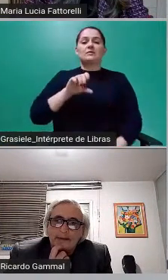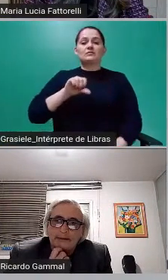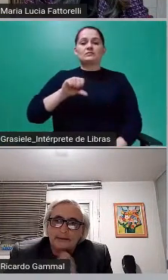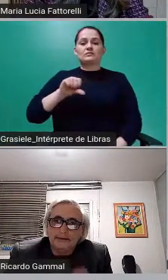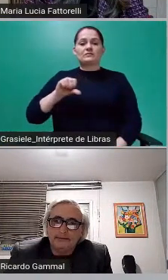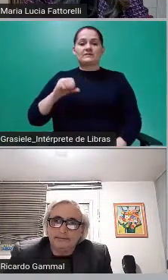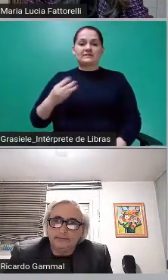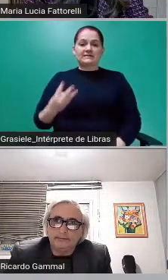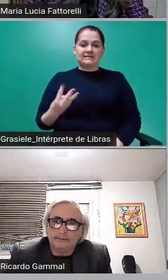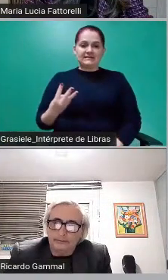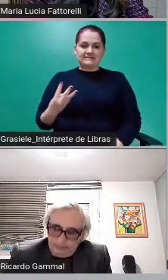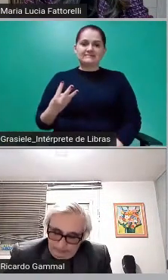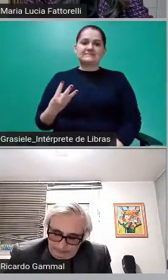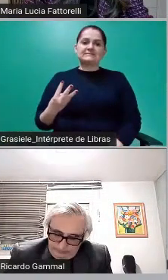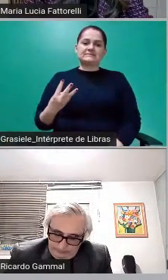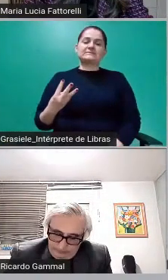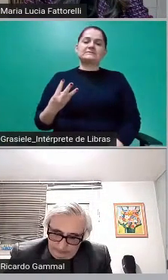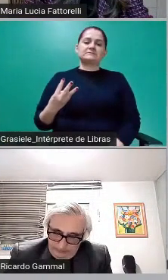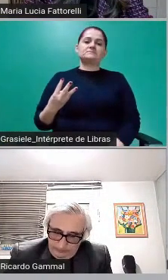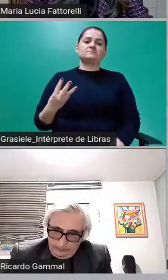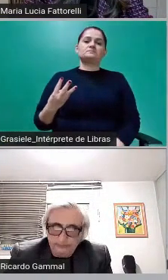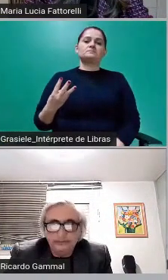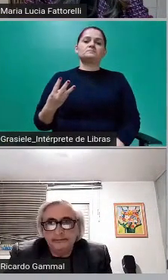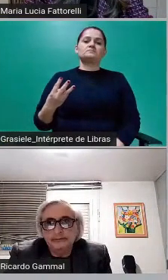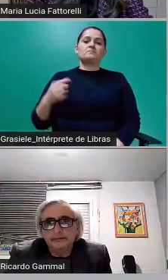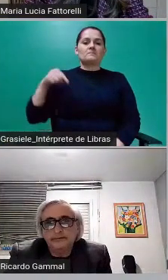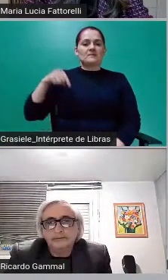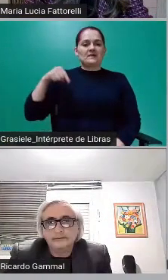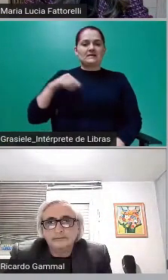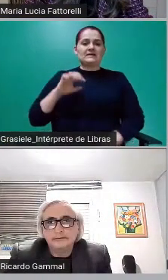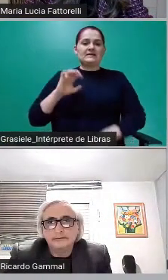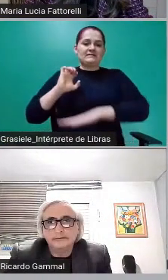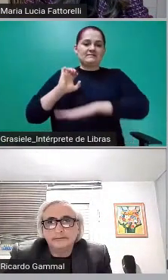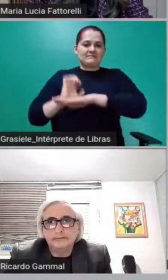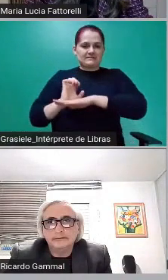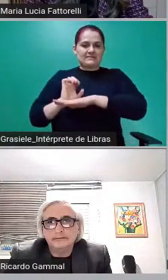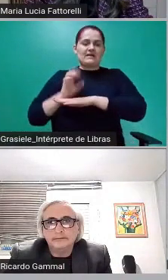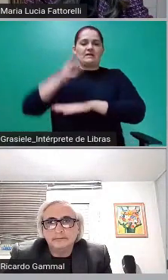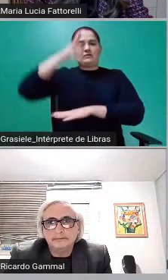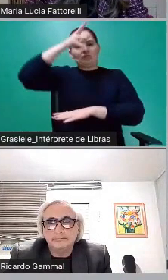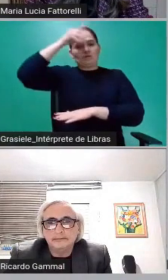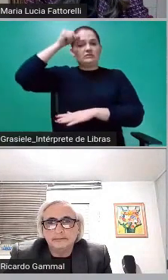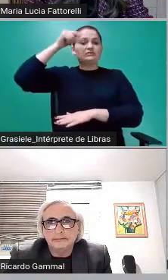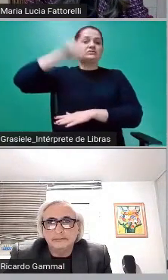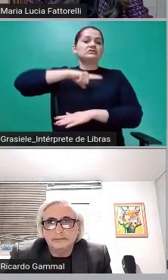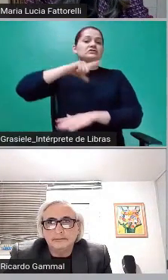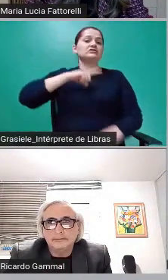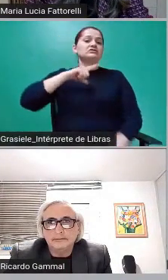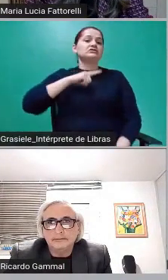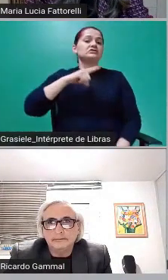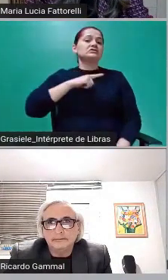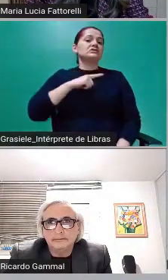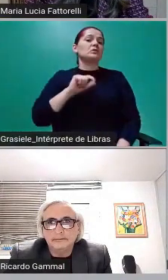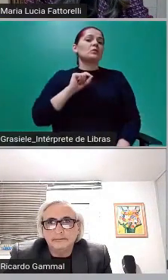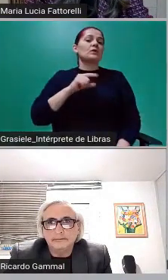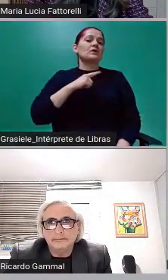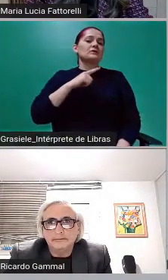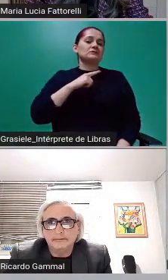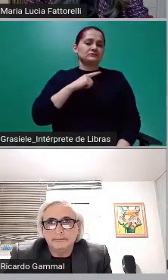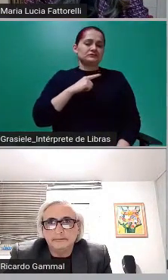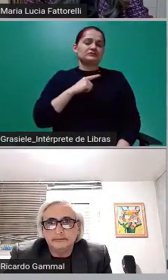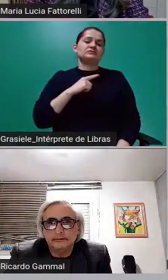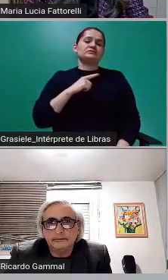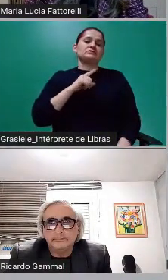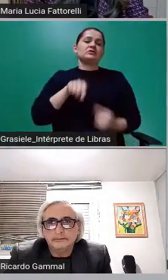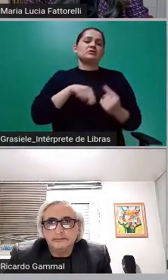nós tínhamos, aqui, estados e municípios, a prelogativa de emitir títulos da